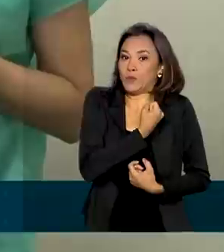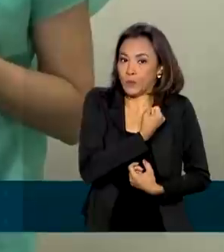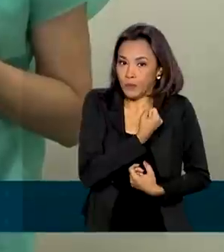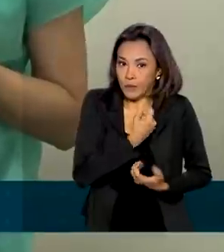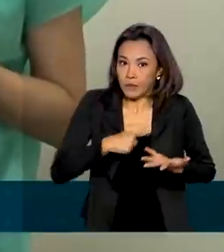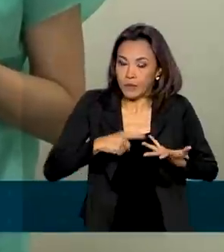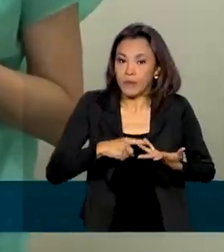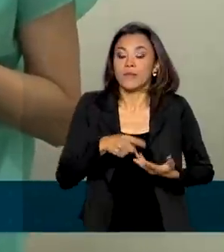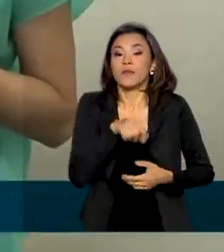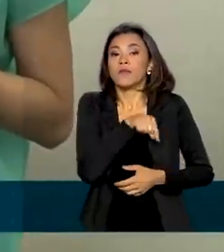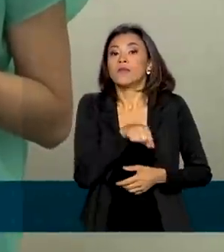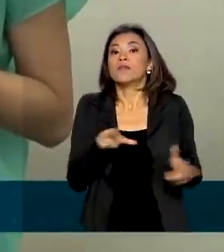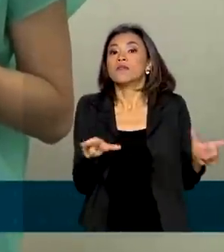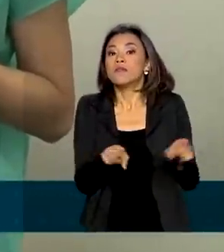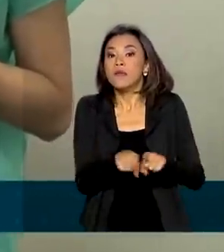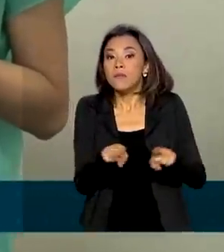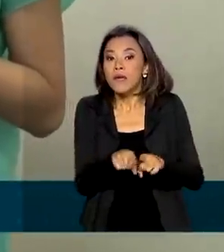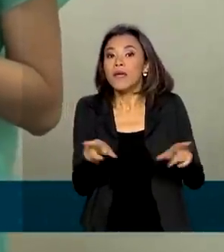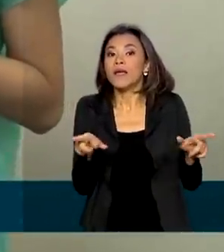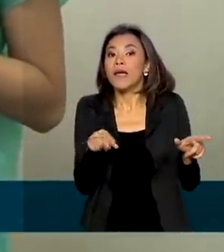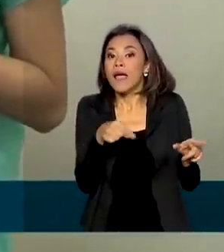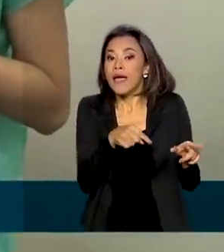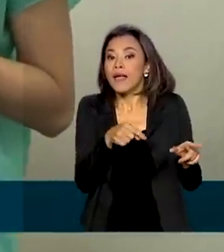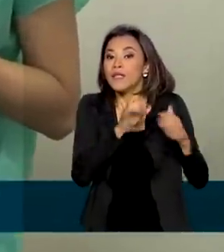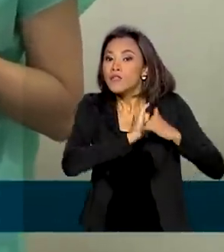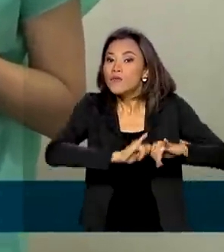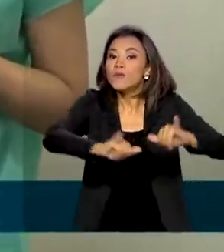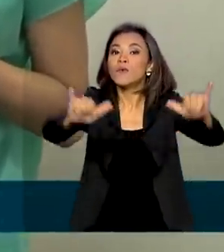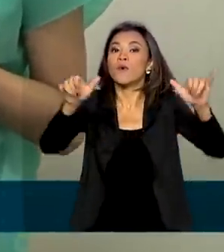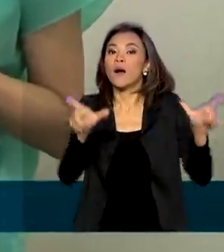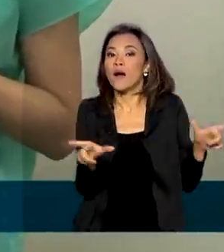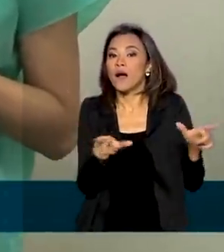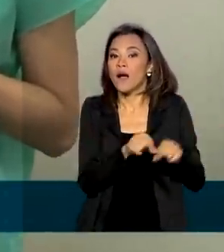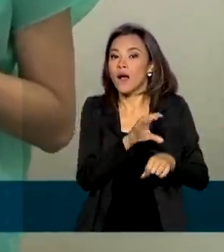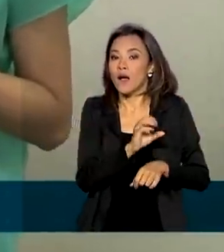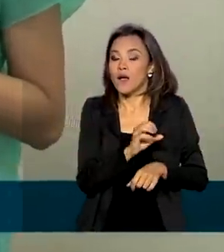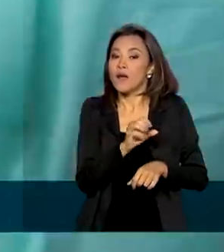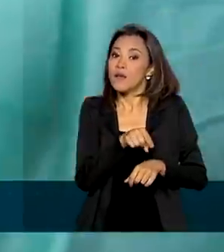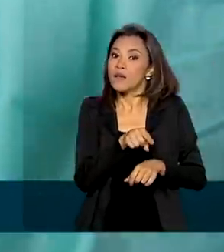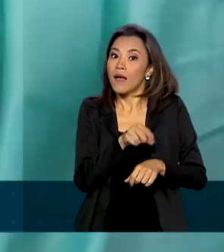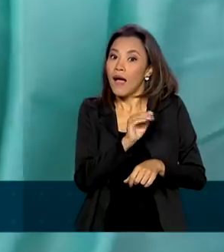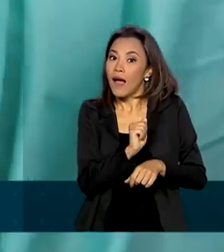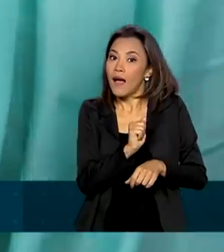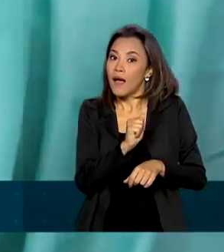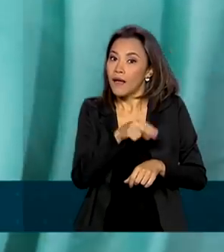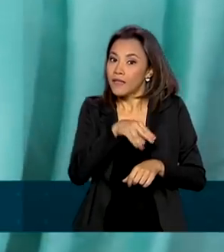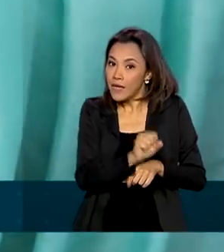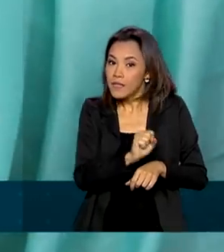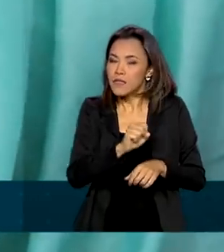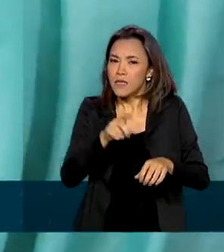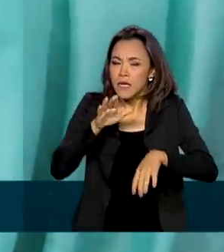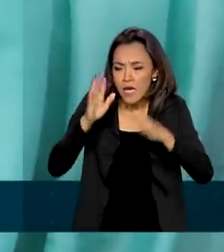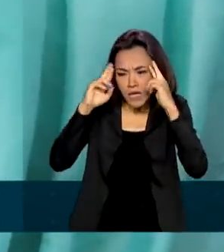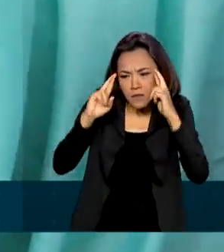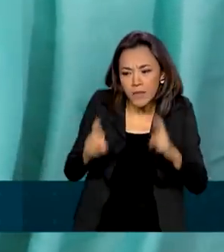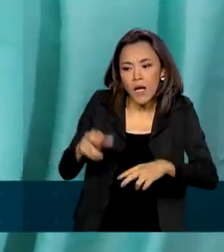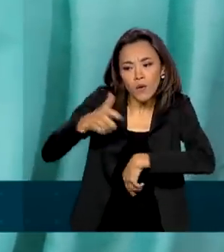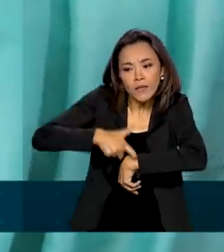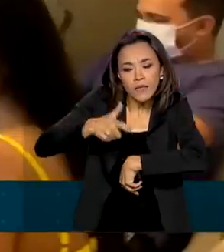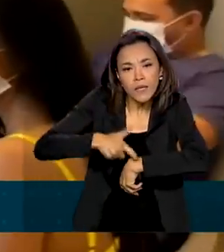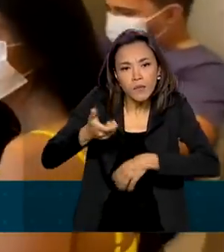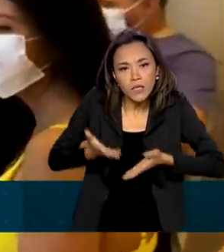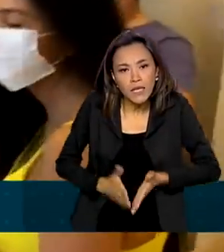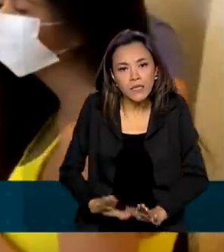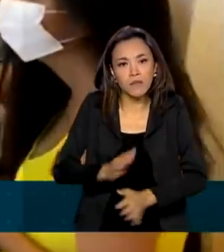Agência Nacional de Saúde Suplementar lançou uma campanha que pede respeito ao tempo de nascimento do